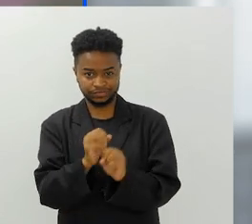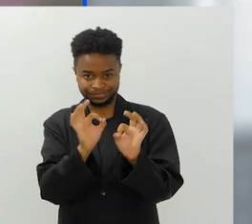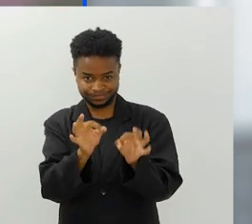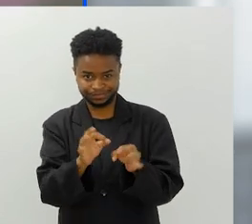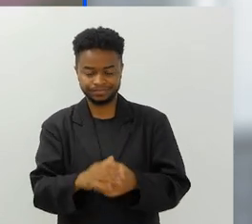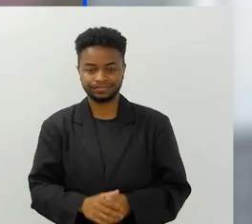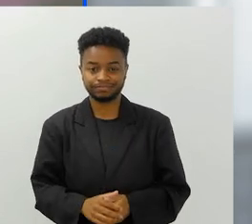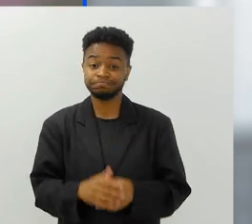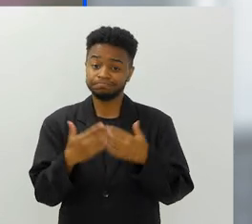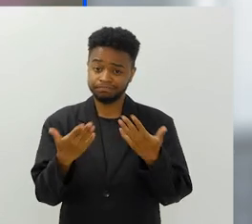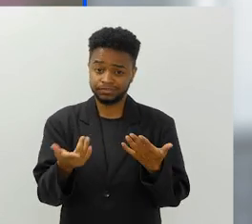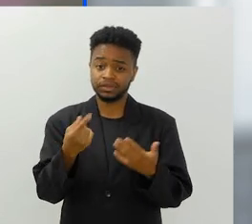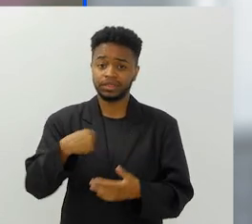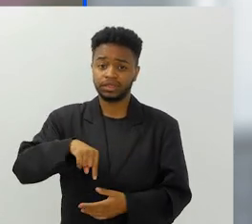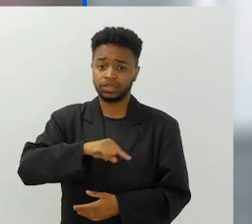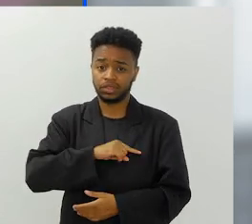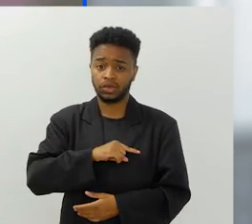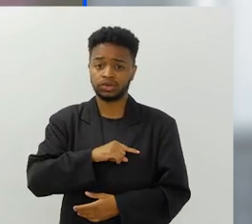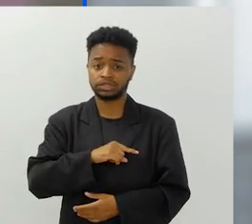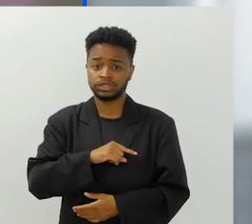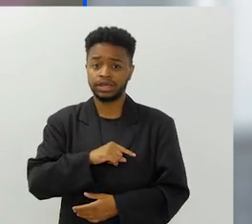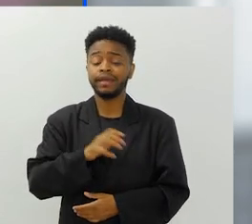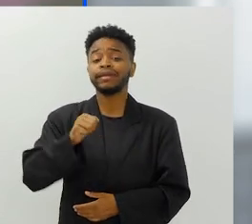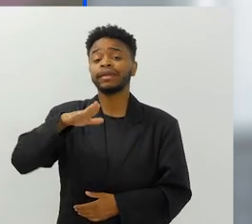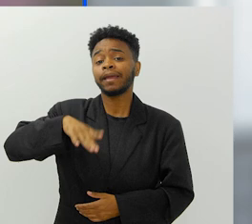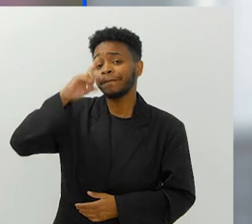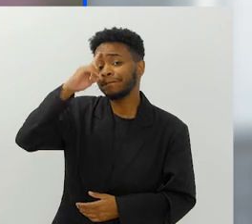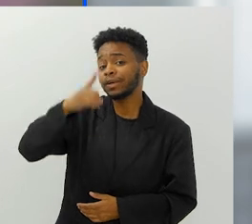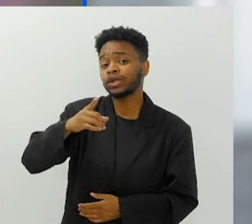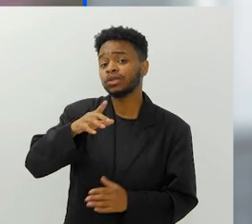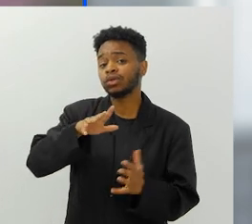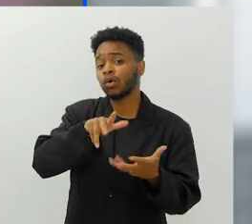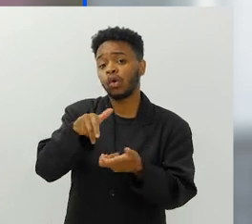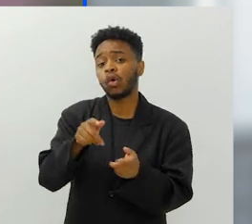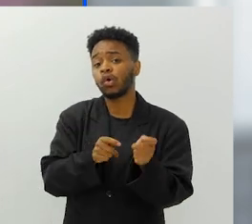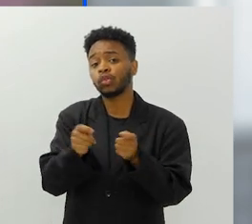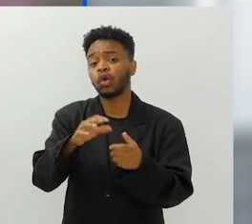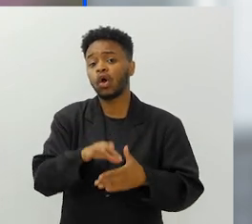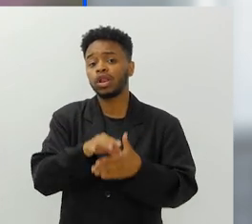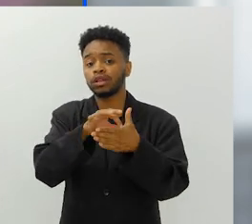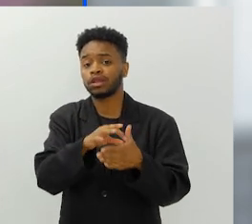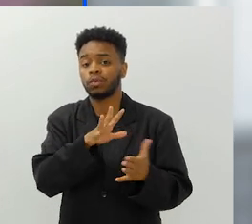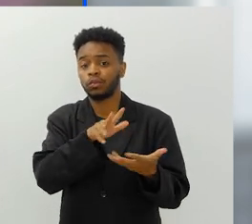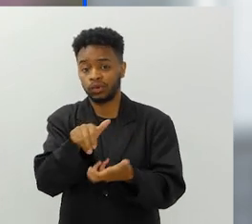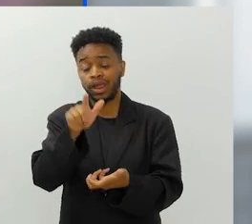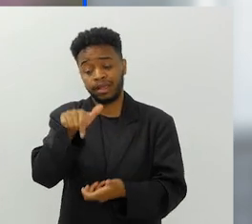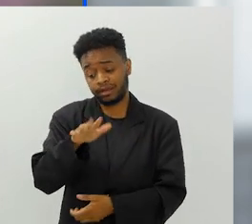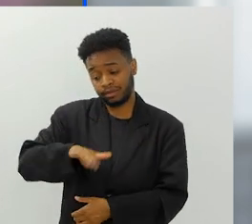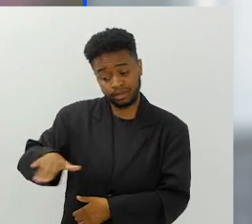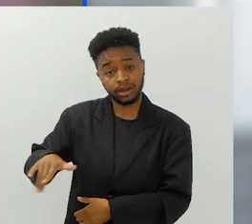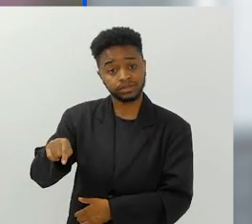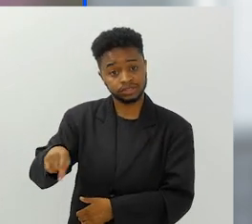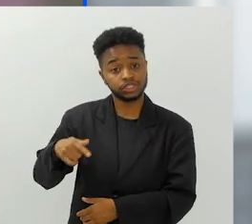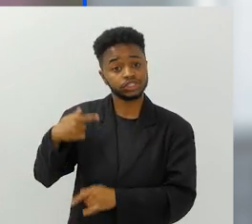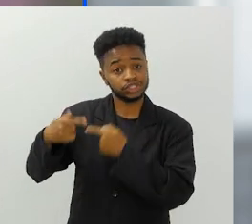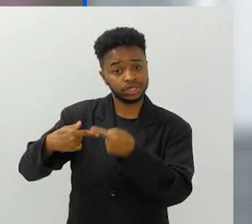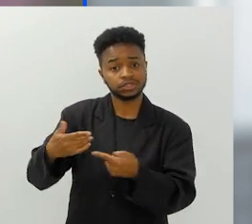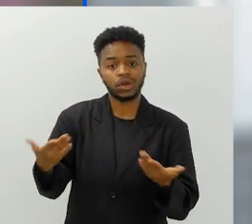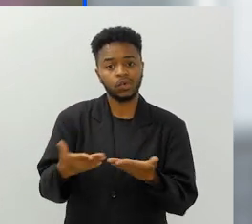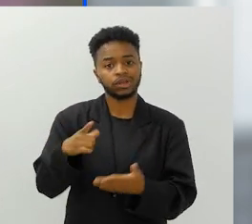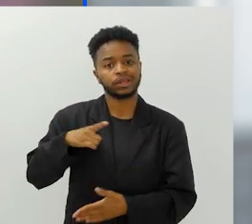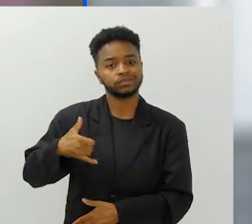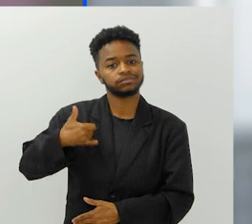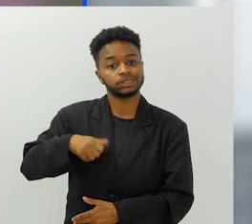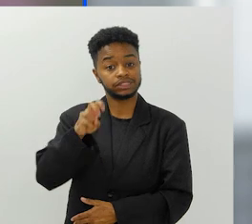100 anos, né? E estaremos sendo governados por essa geração que hoje em dia está aí, né? Com